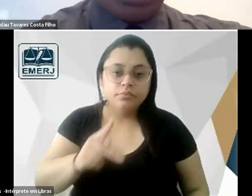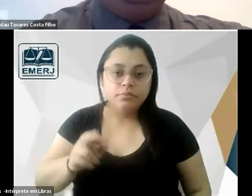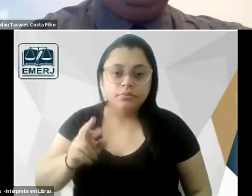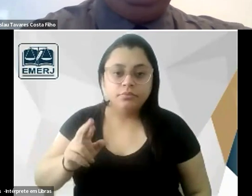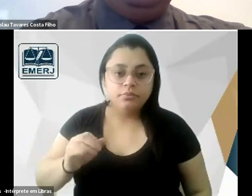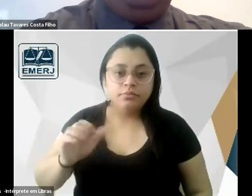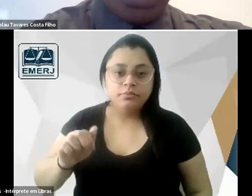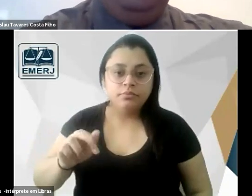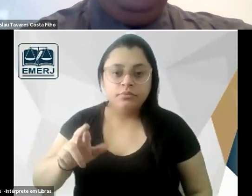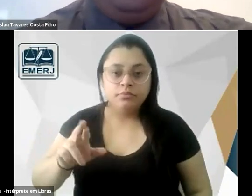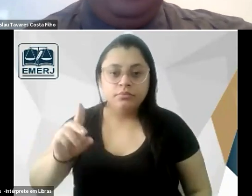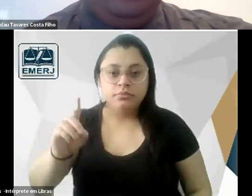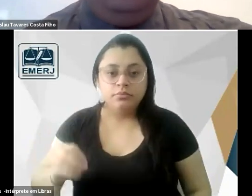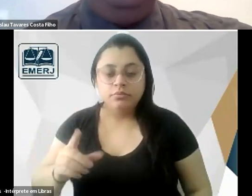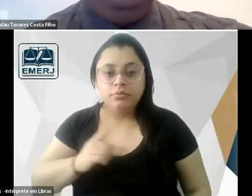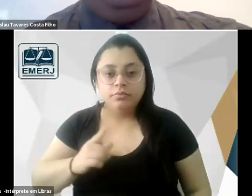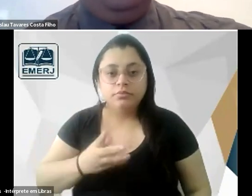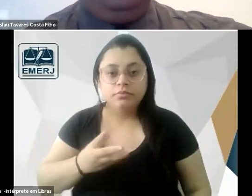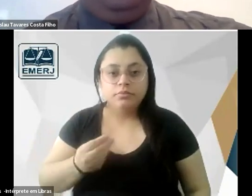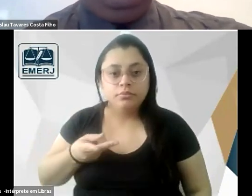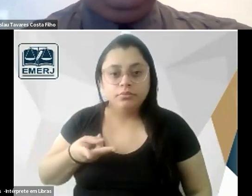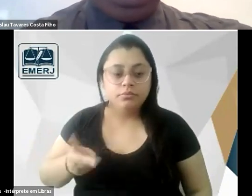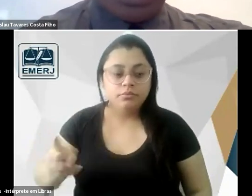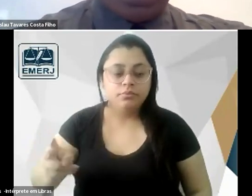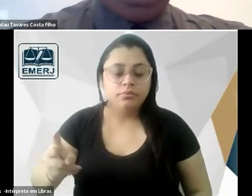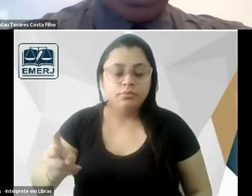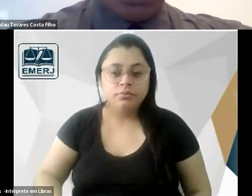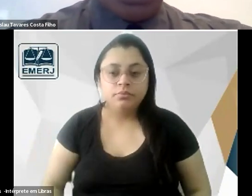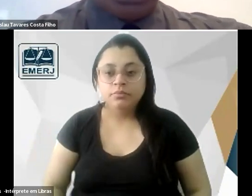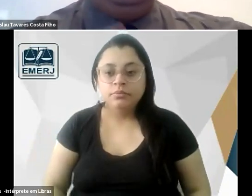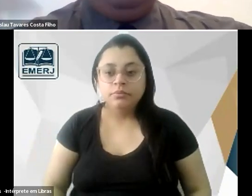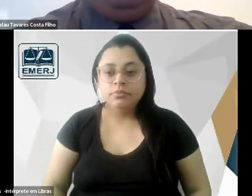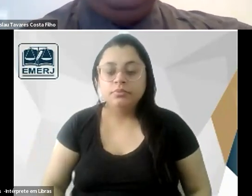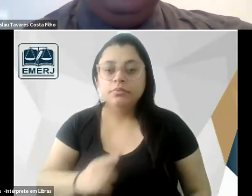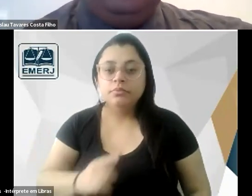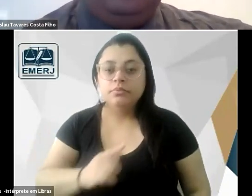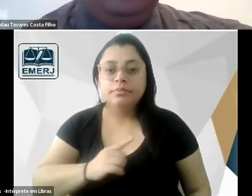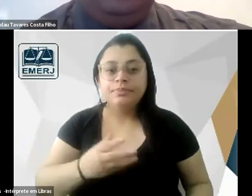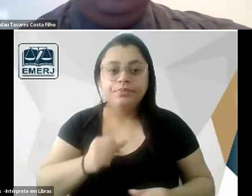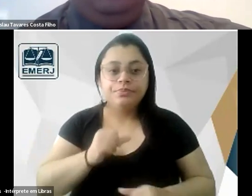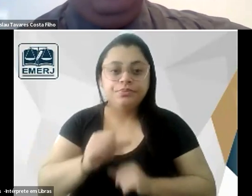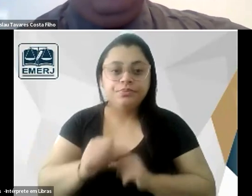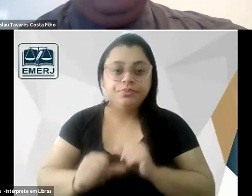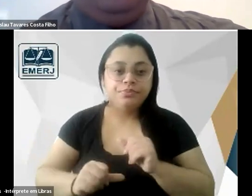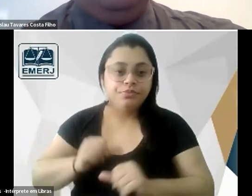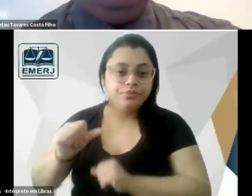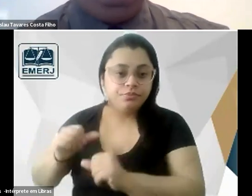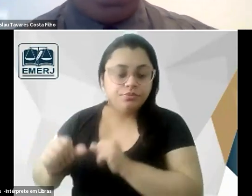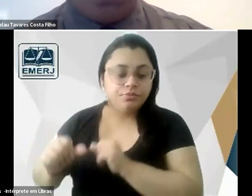a gente tem muita continuidade e a gente também tem muita transformação a gente tem